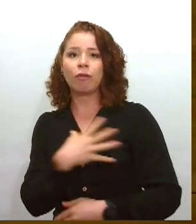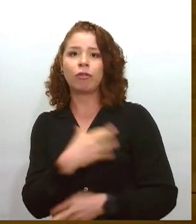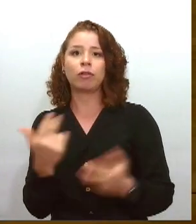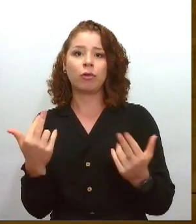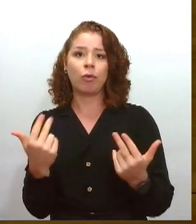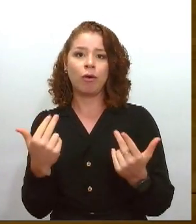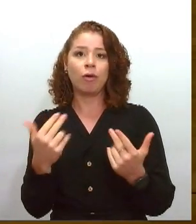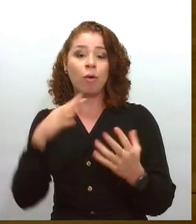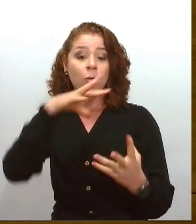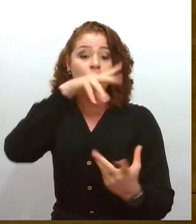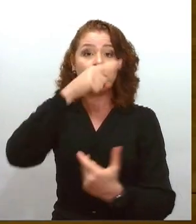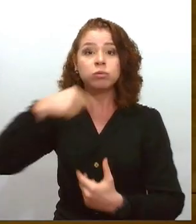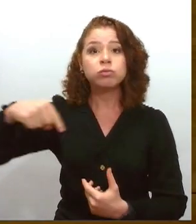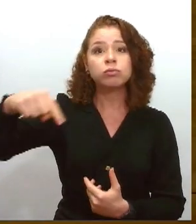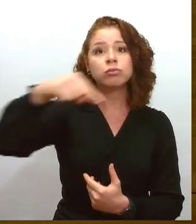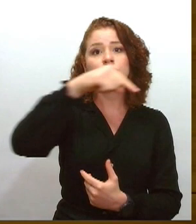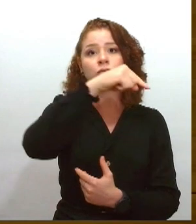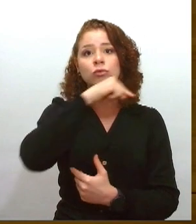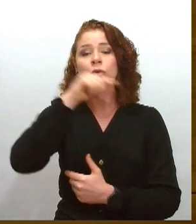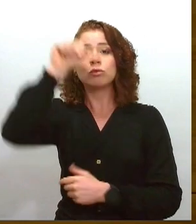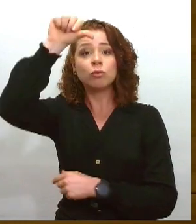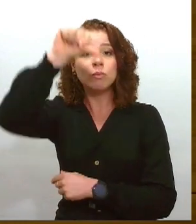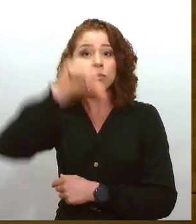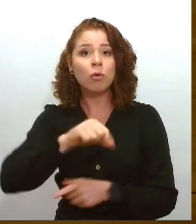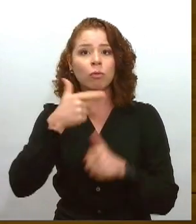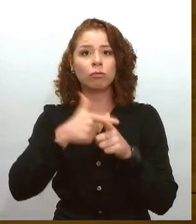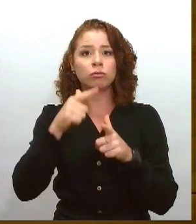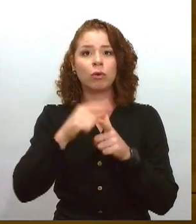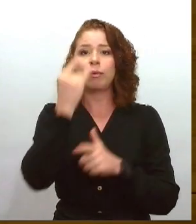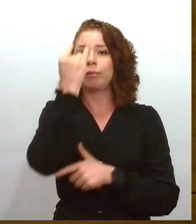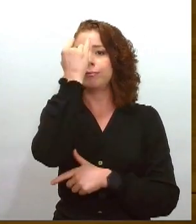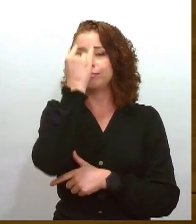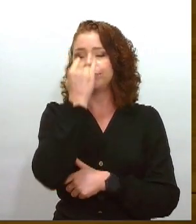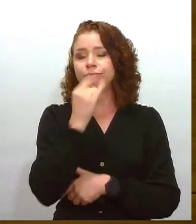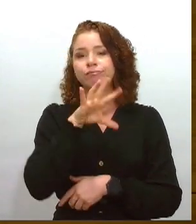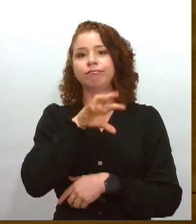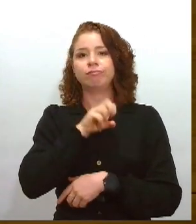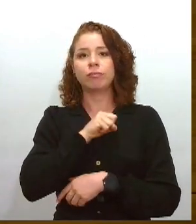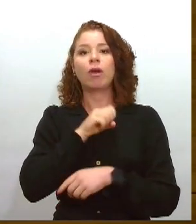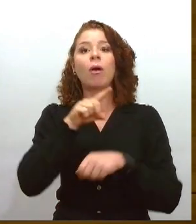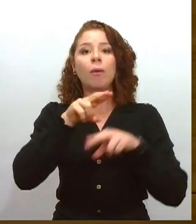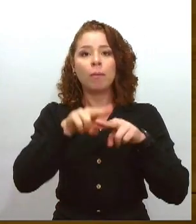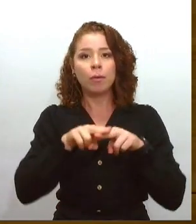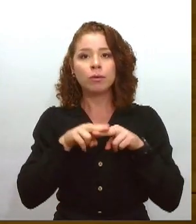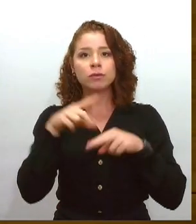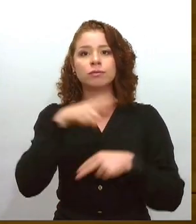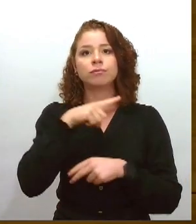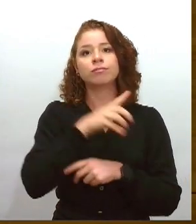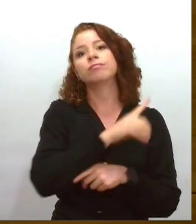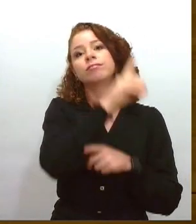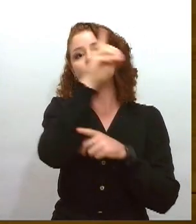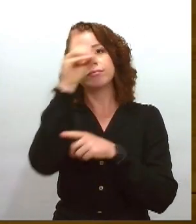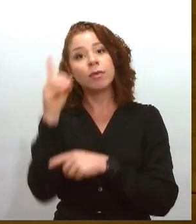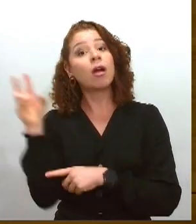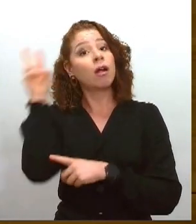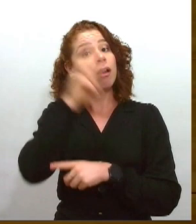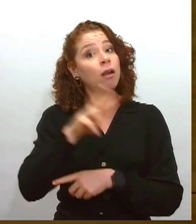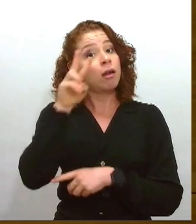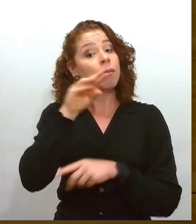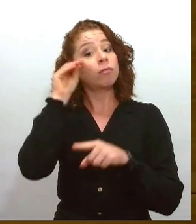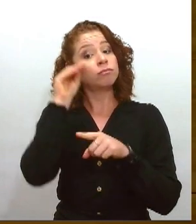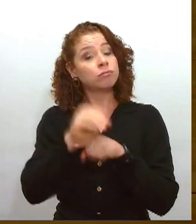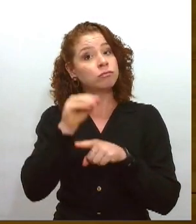Então, por isso que foi estabelecido esse dia para a gente lembrar da importância dos cuidados para se evitar